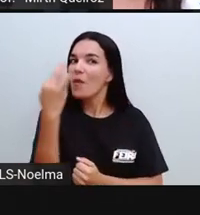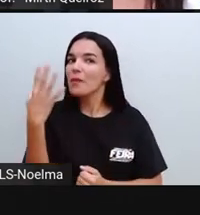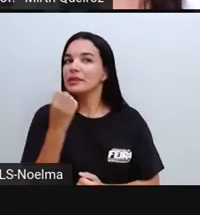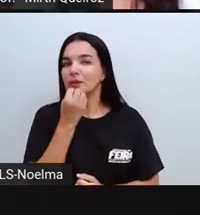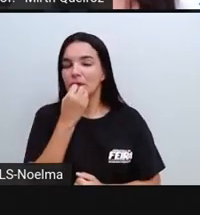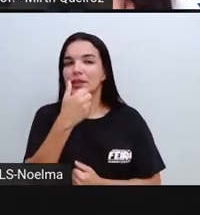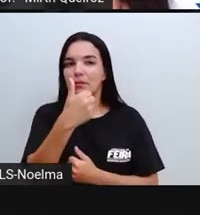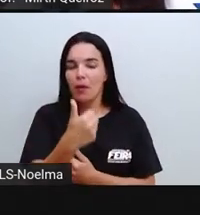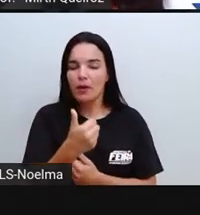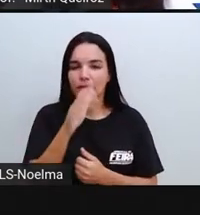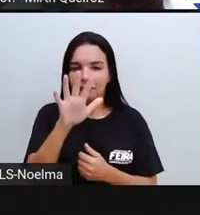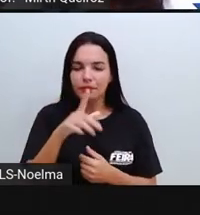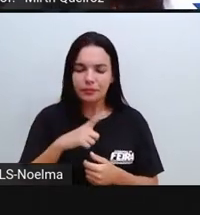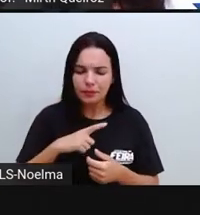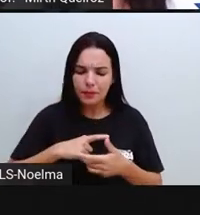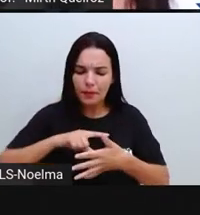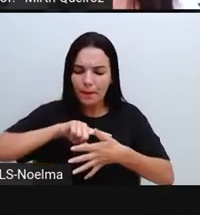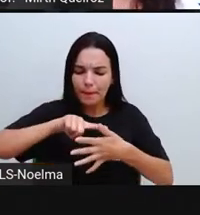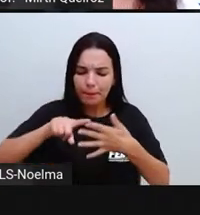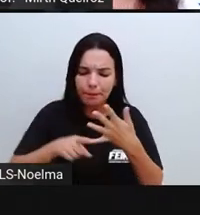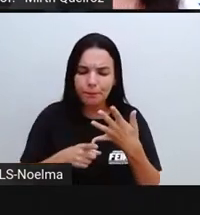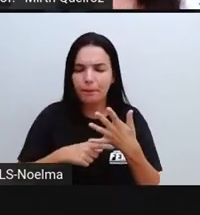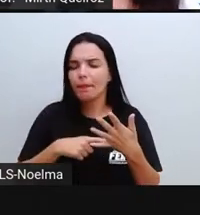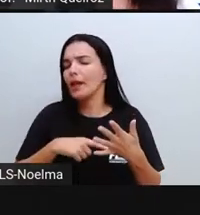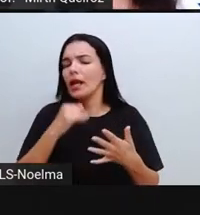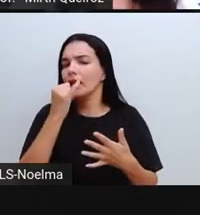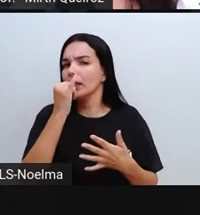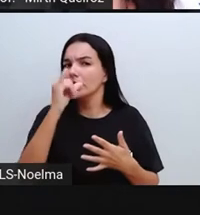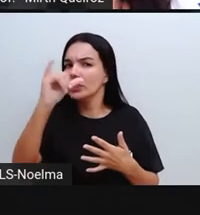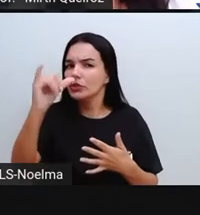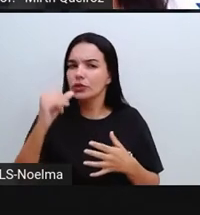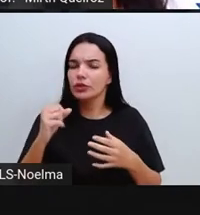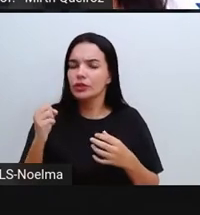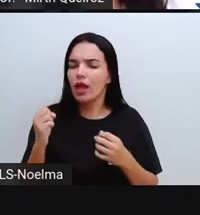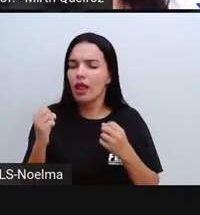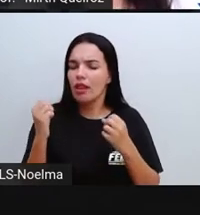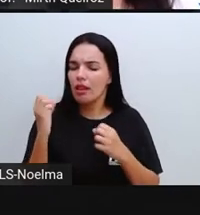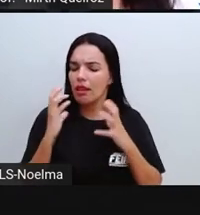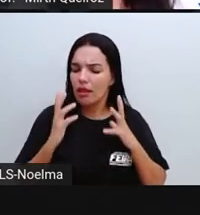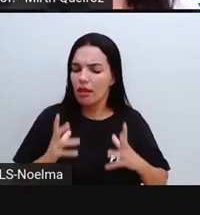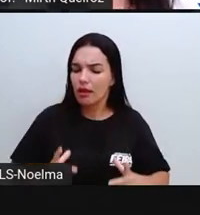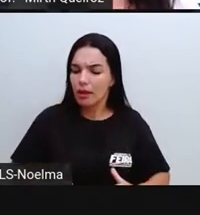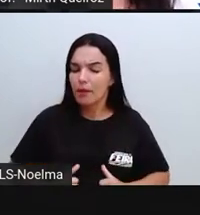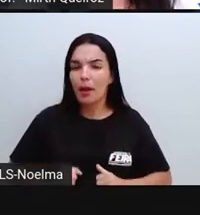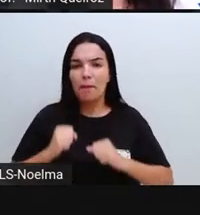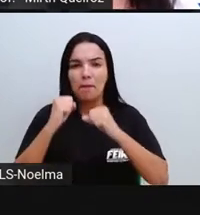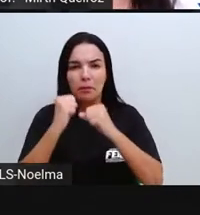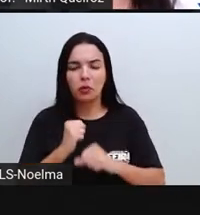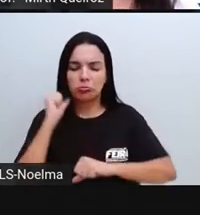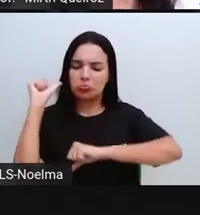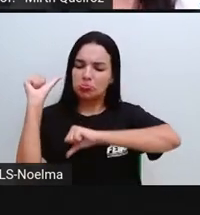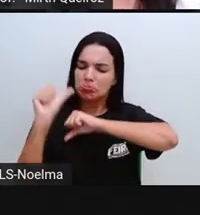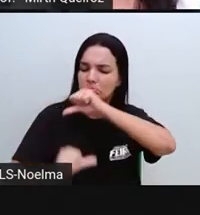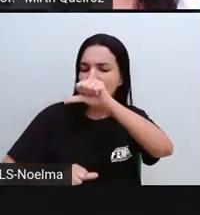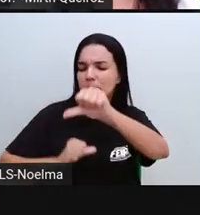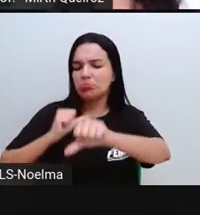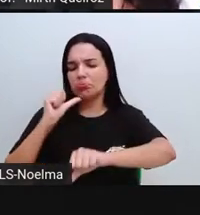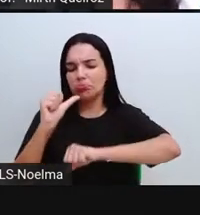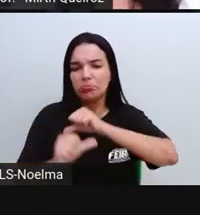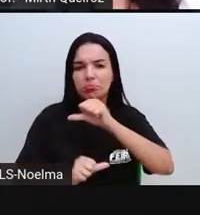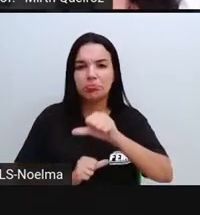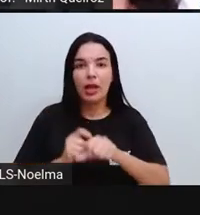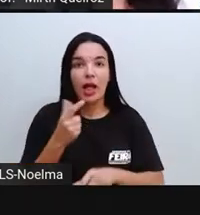essas? É uma energia limpa, renovável, né? Que, nesse caso, utilizaria aí a água. Não